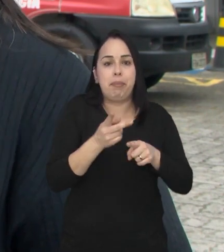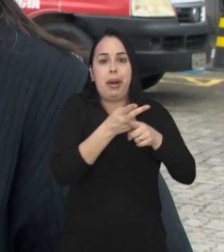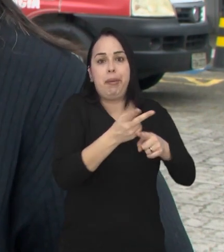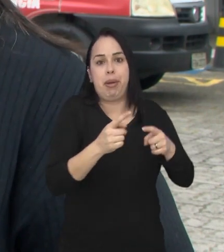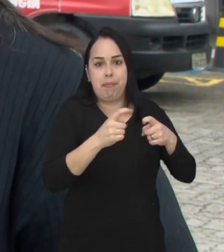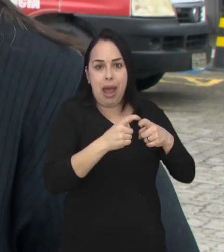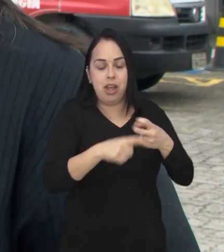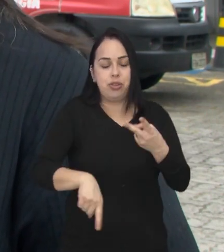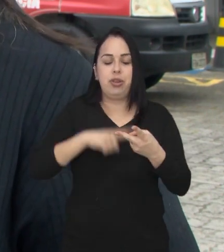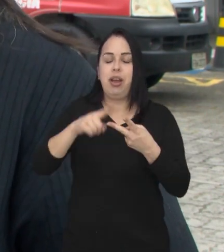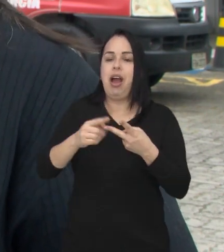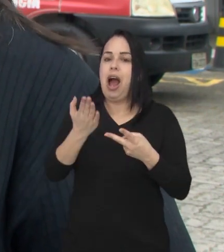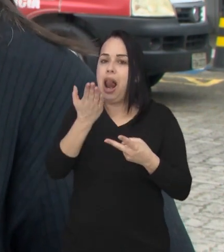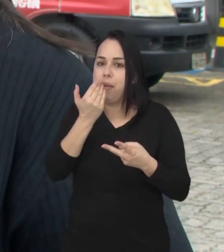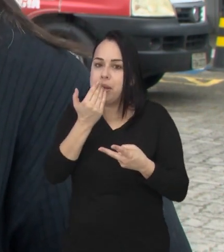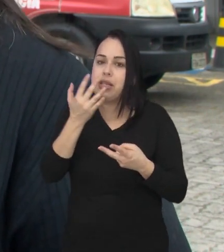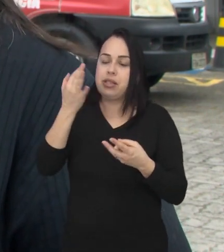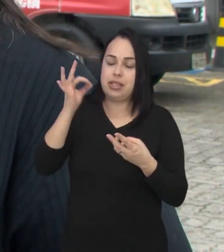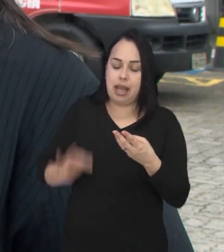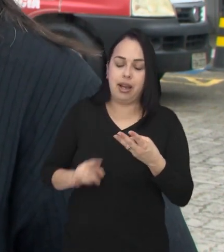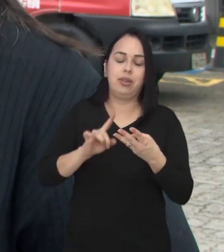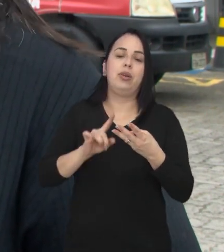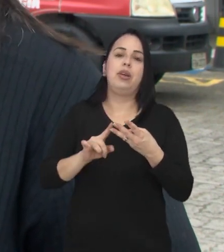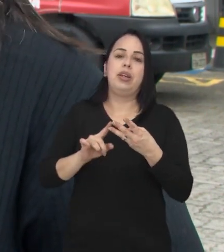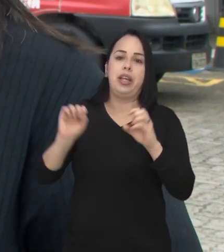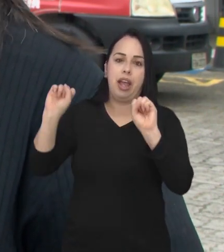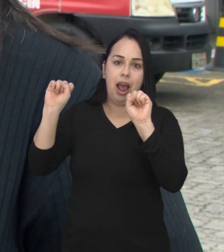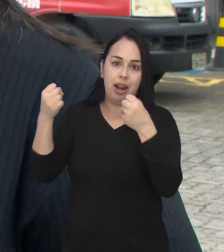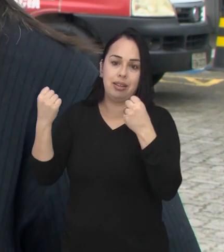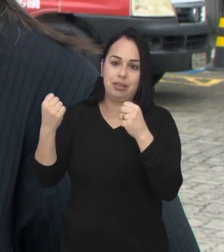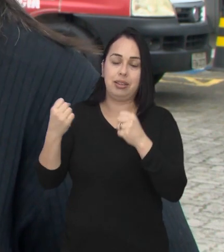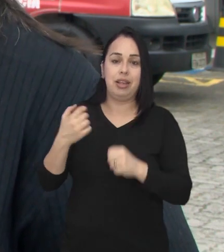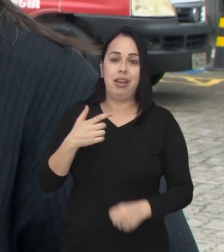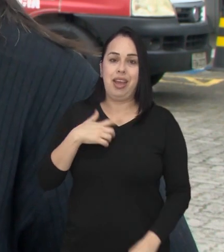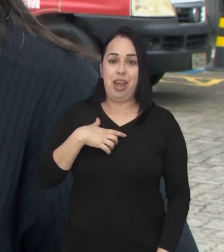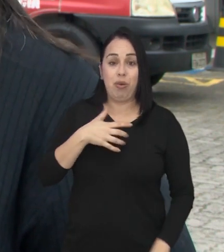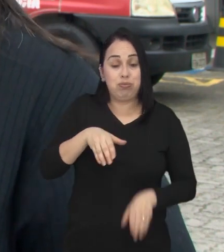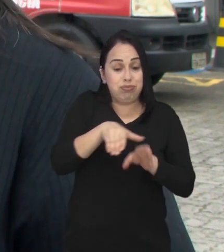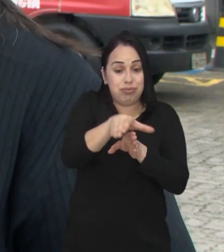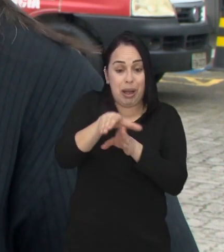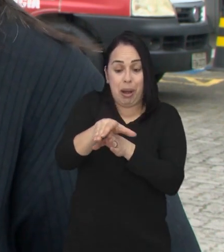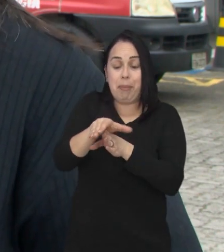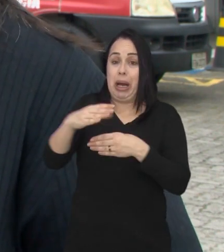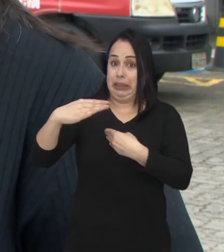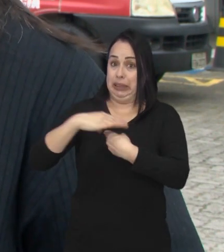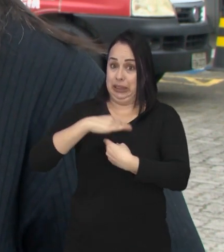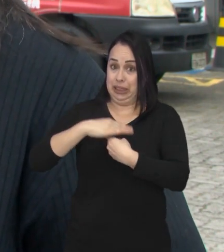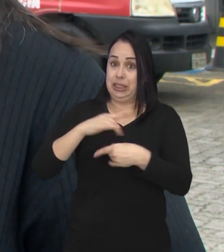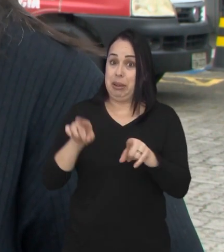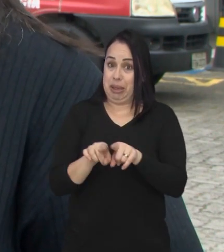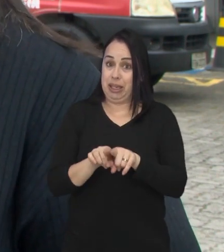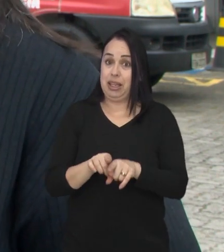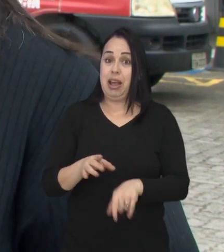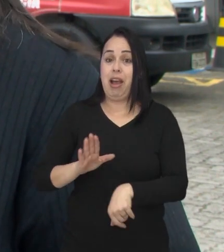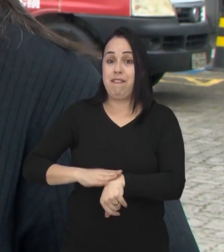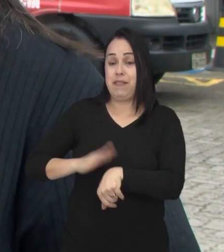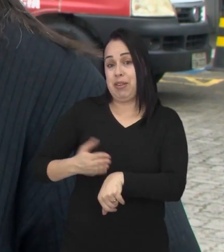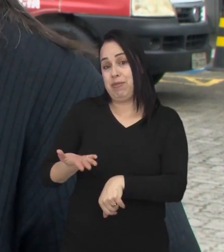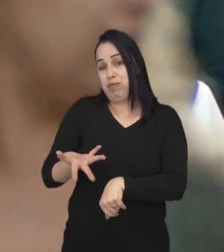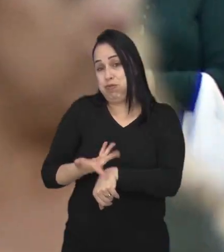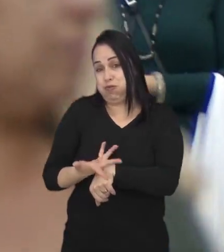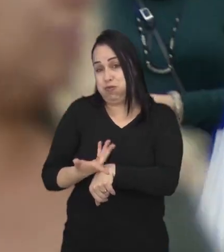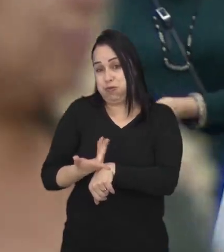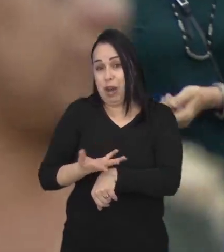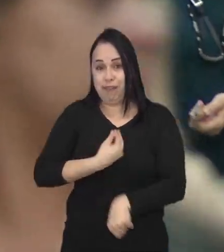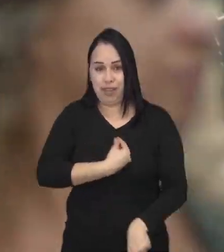alimentação, uma atividade física, isso para mim mesma, né? Que às vezes a gente na correria não faz.